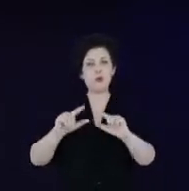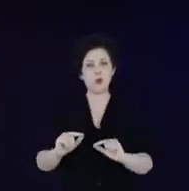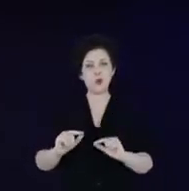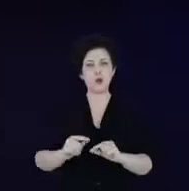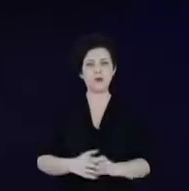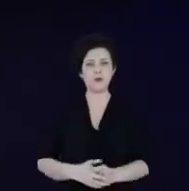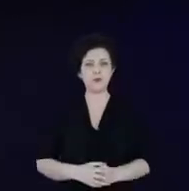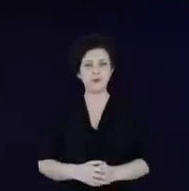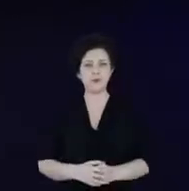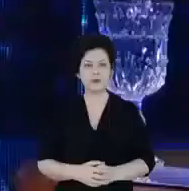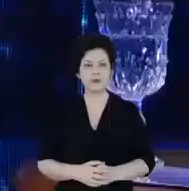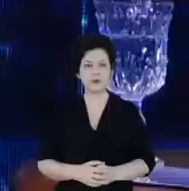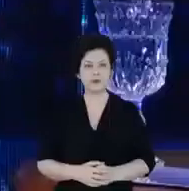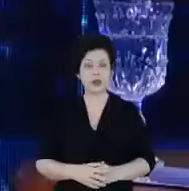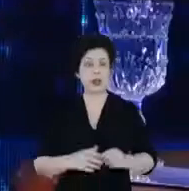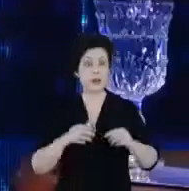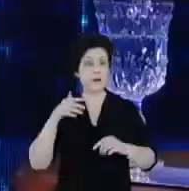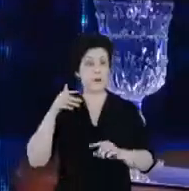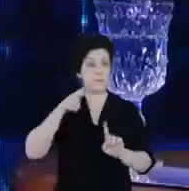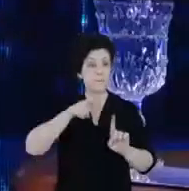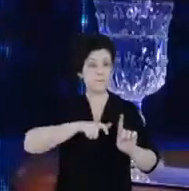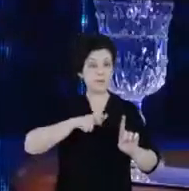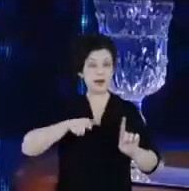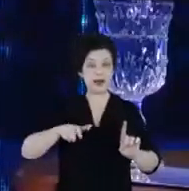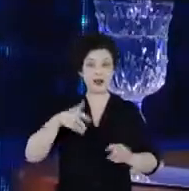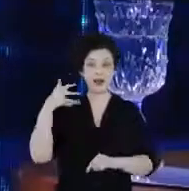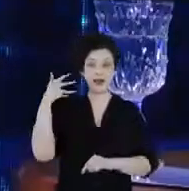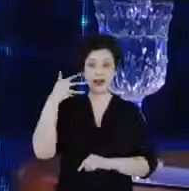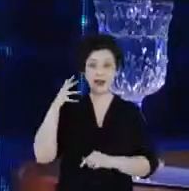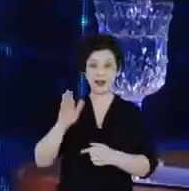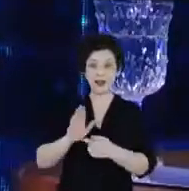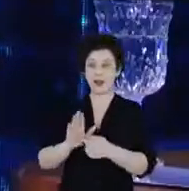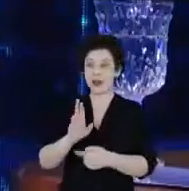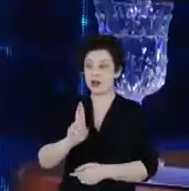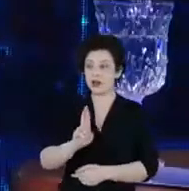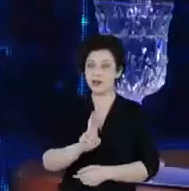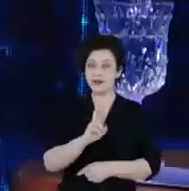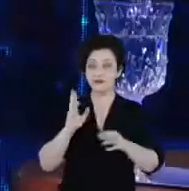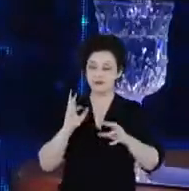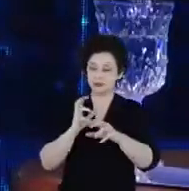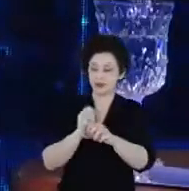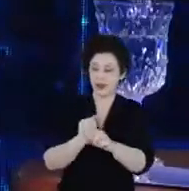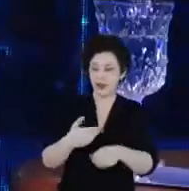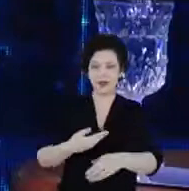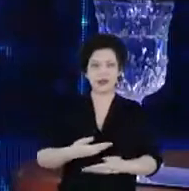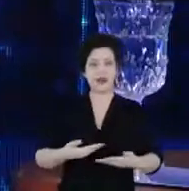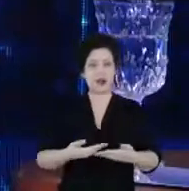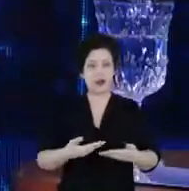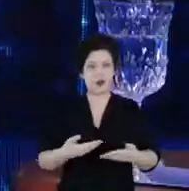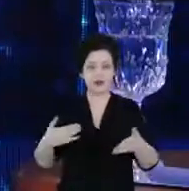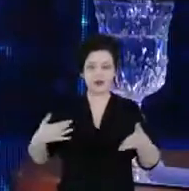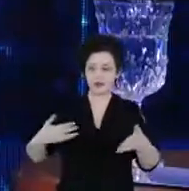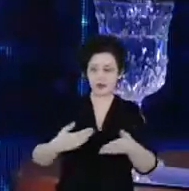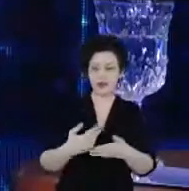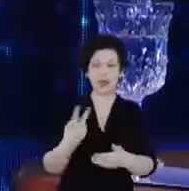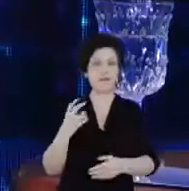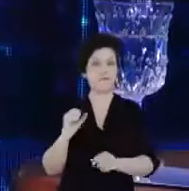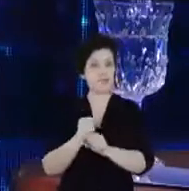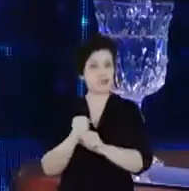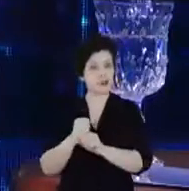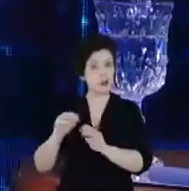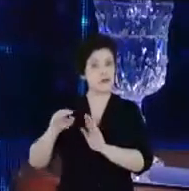Os nossos palestrantes apresentarão resultados obtidos até o momento, ao longo desses 20 anos do programa,